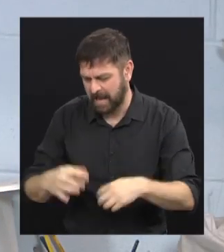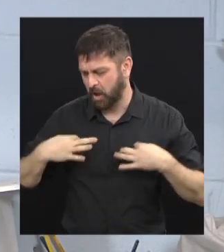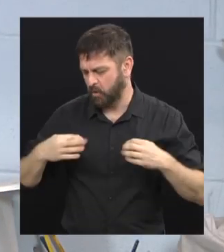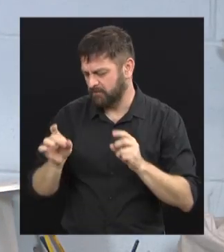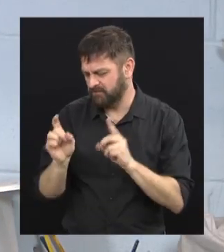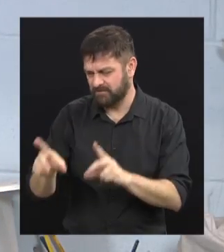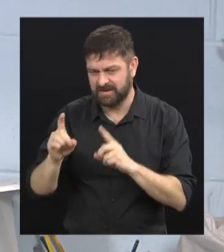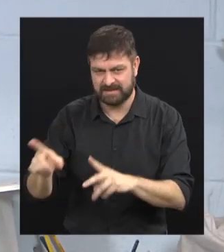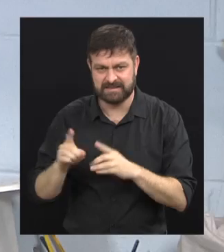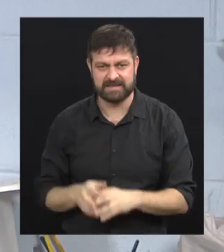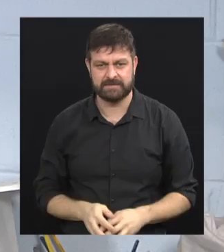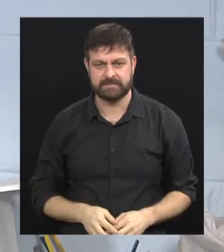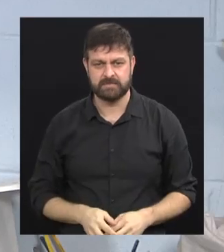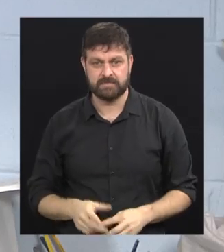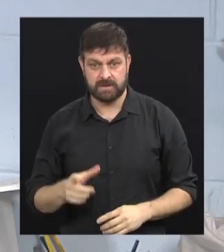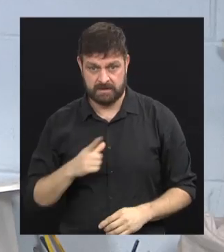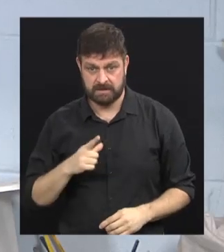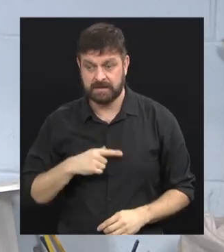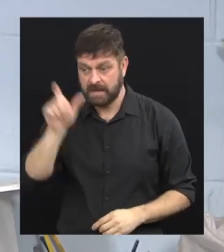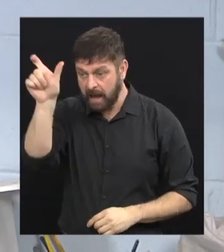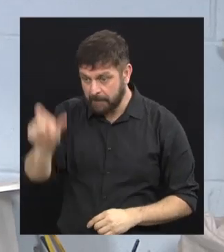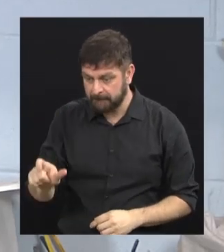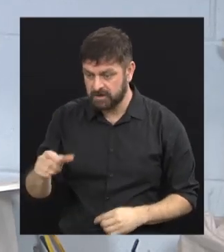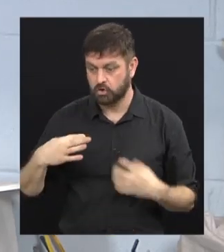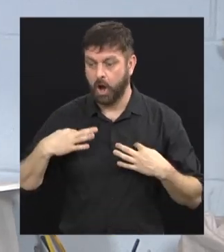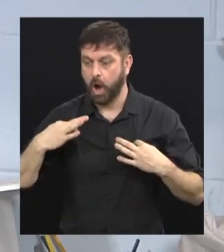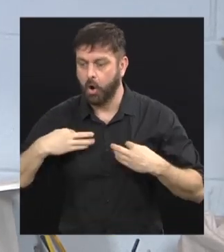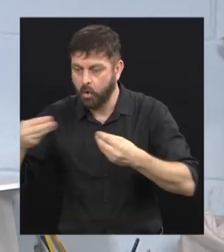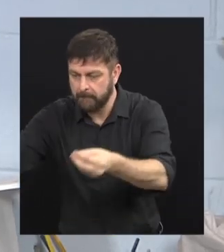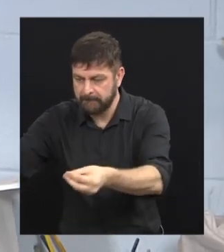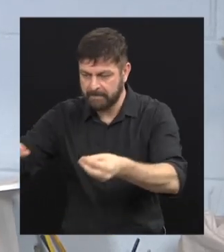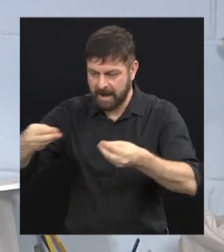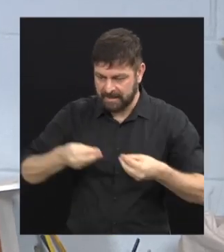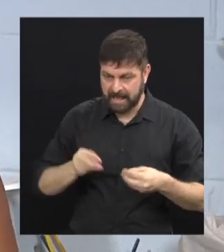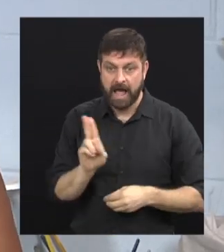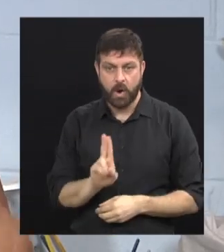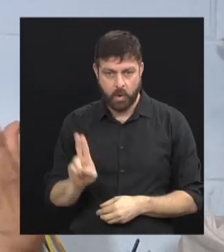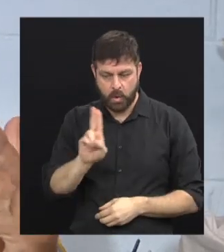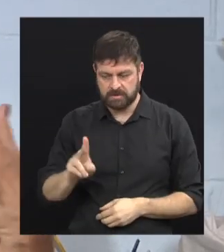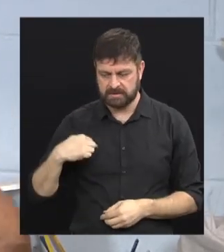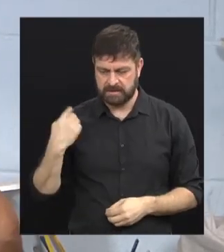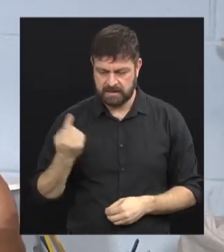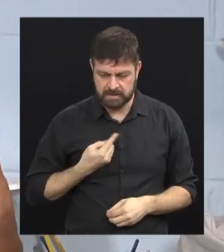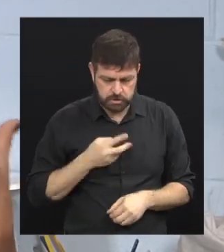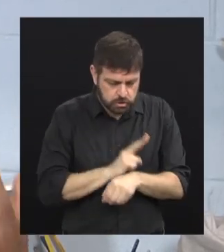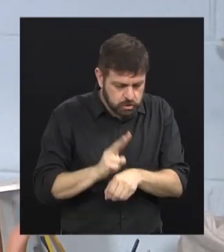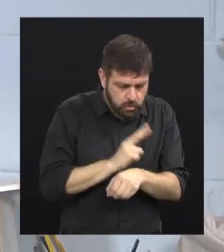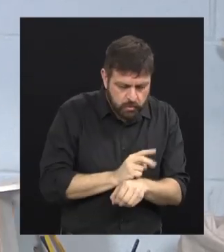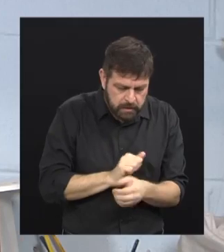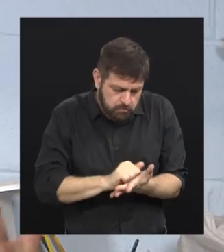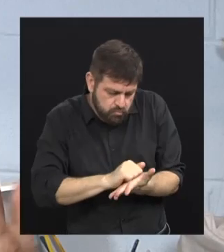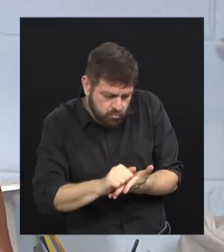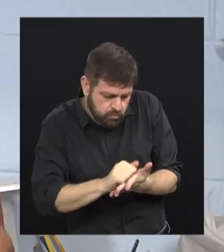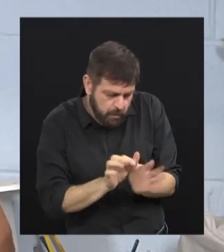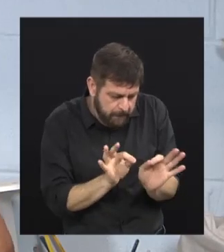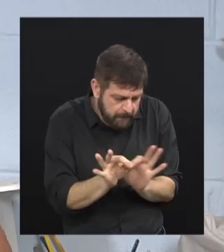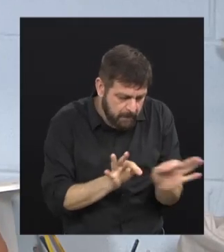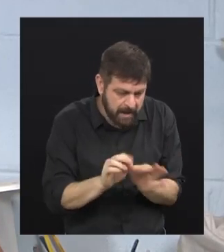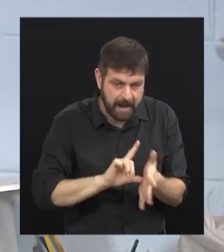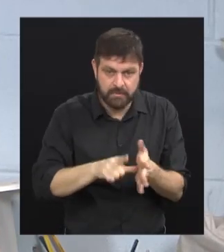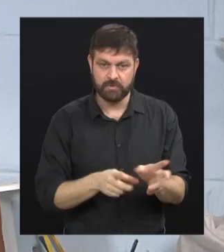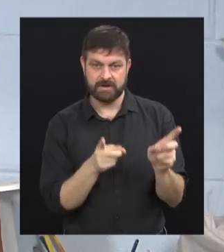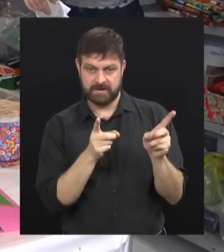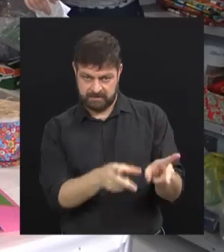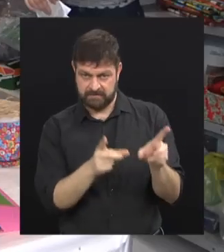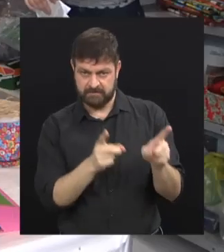bazares. A gente recebe muita doação de roupa usada, essas coisas. Depois gente recupera essas roupas e a gente